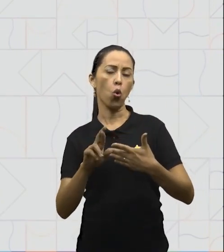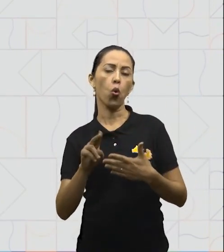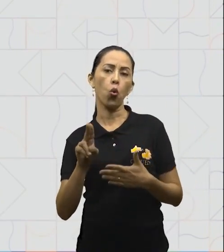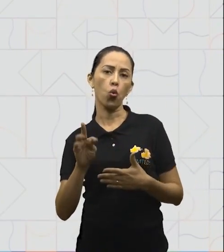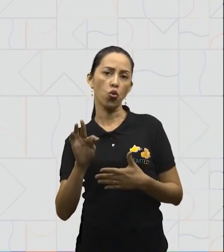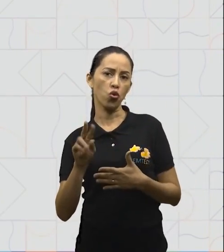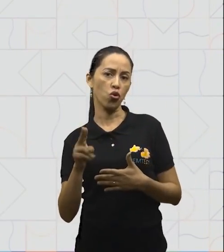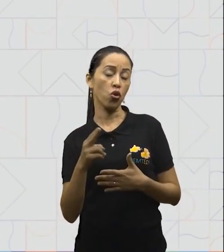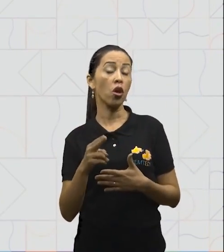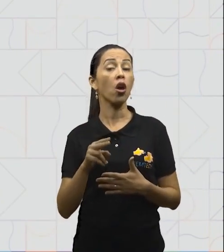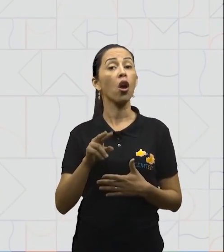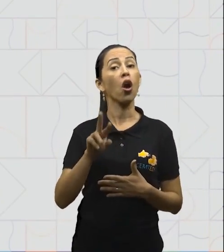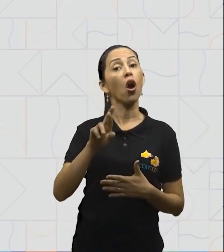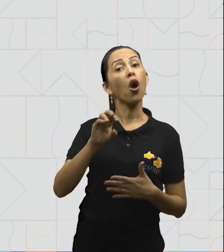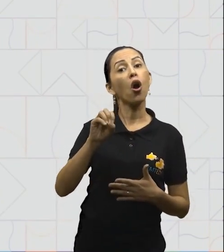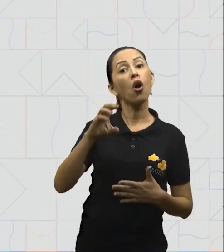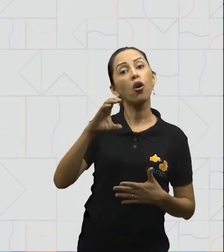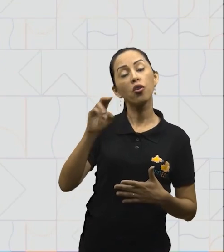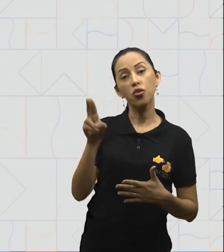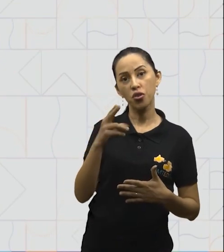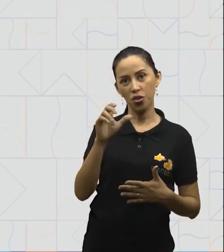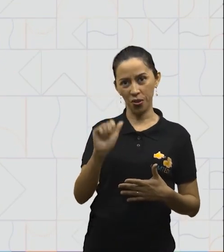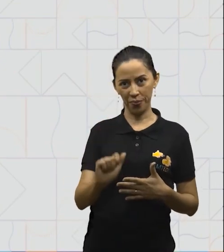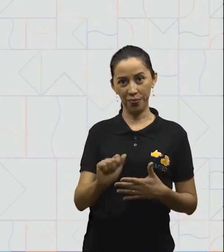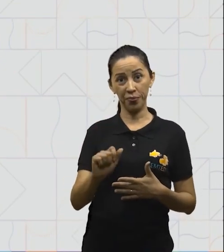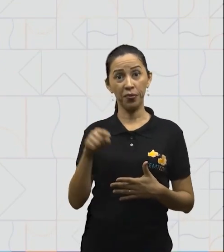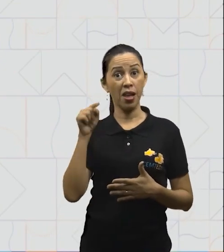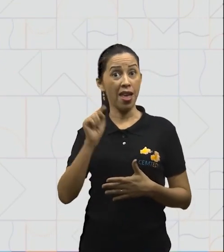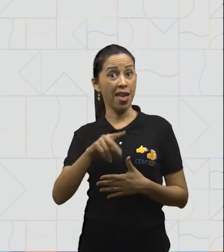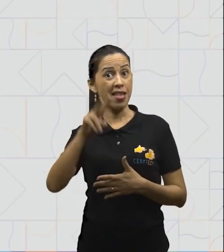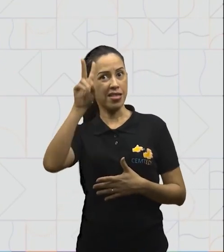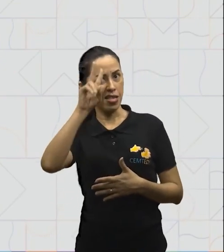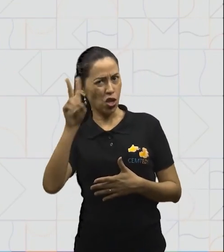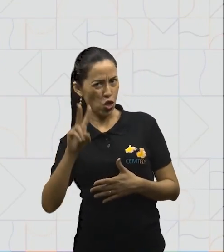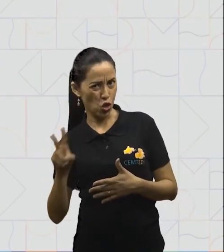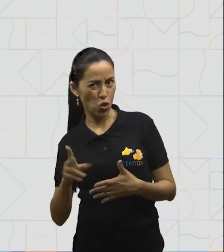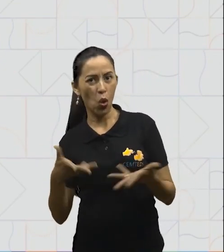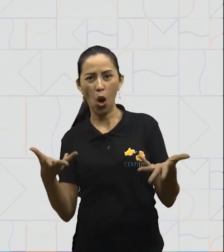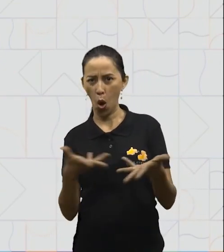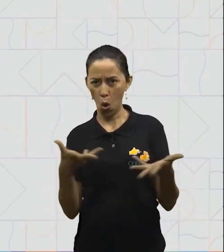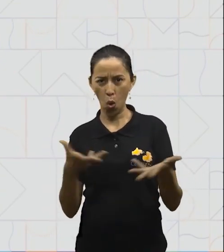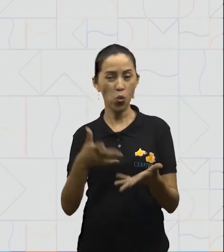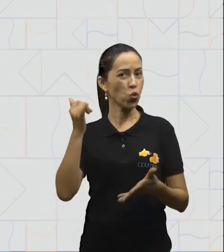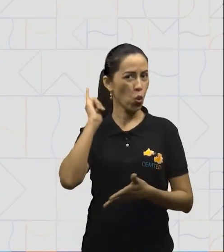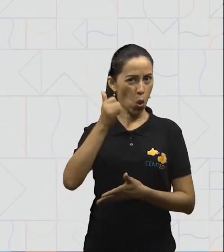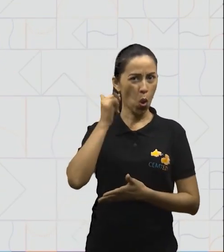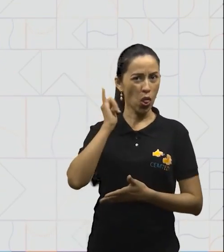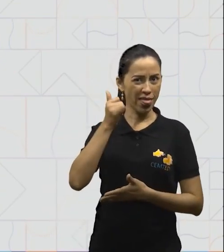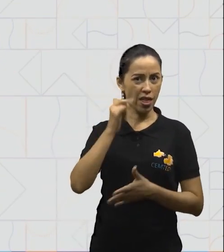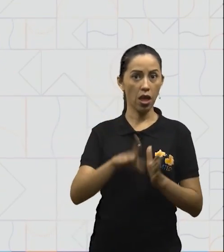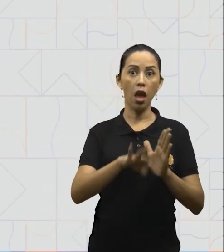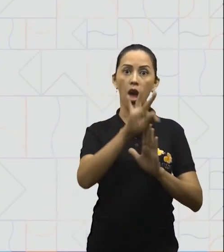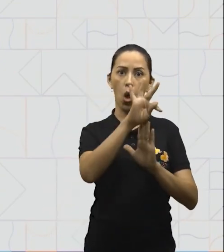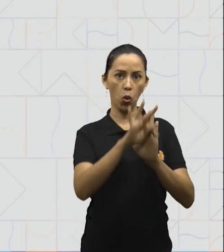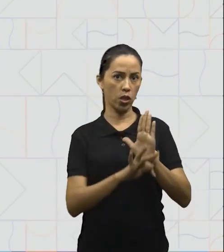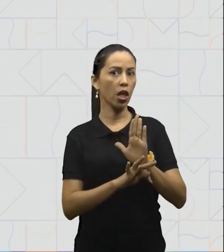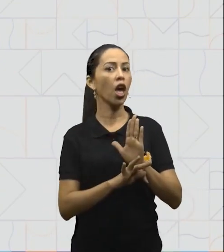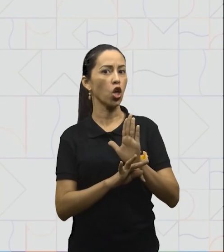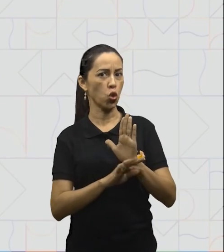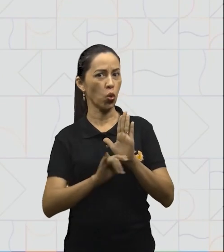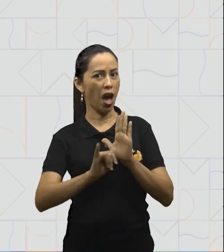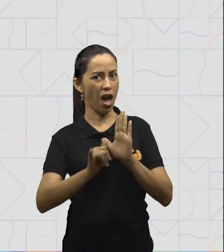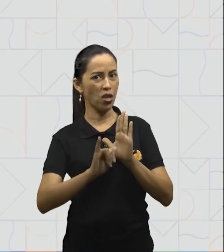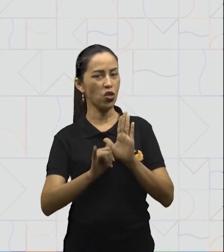Rocha. Você sabia que a história que trabalhamos hoje é um texto narrativo?